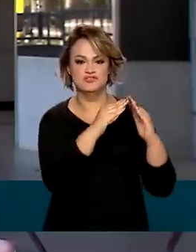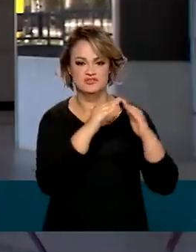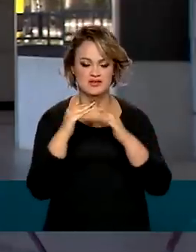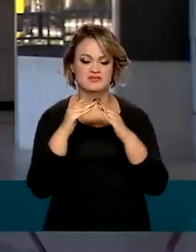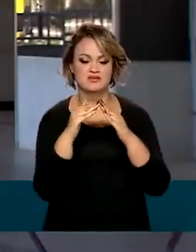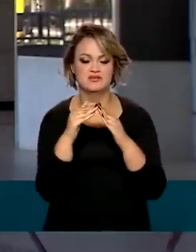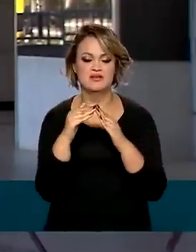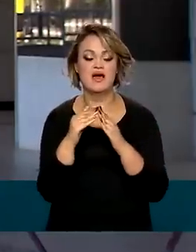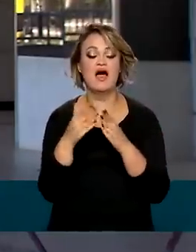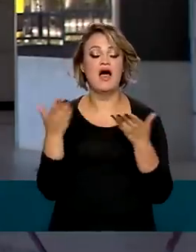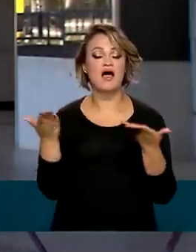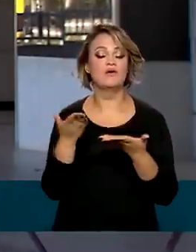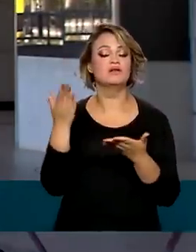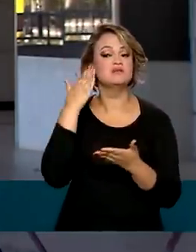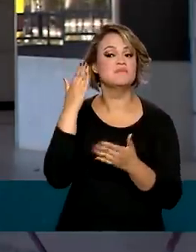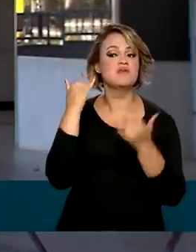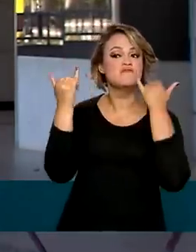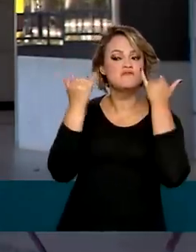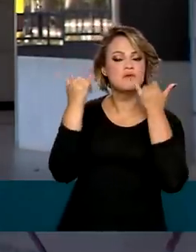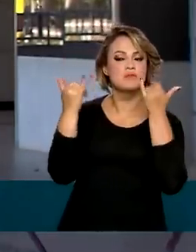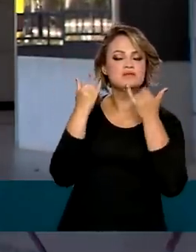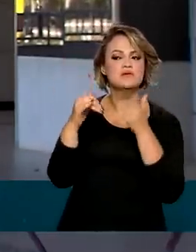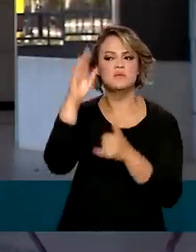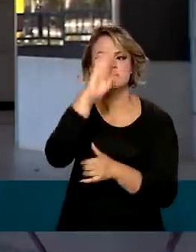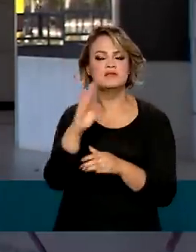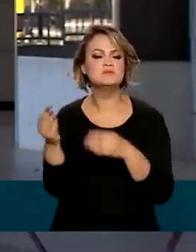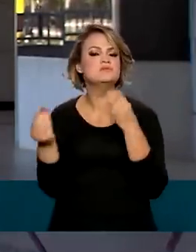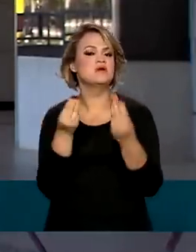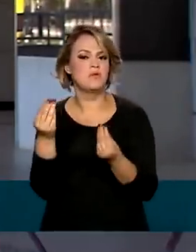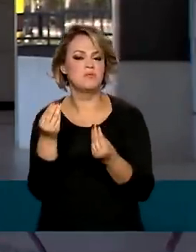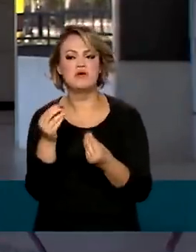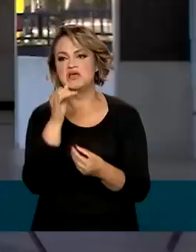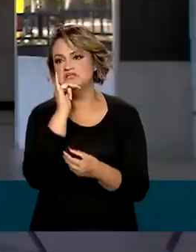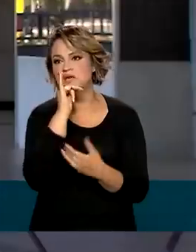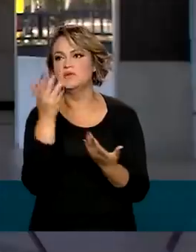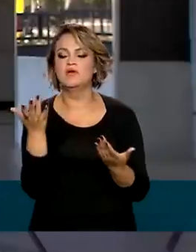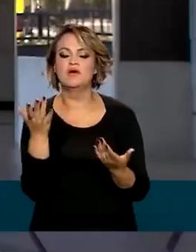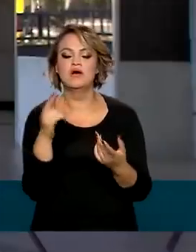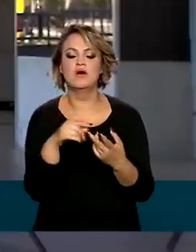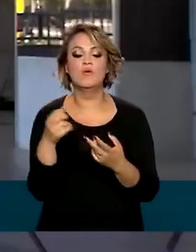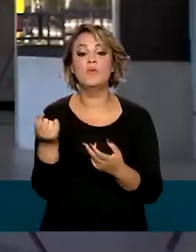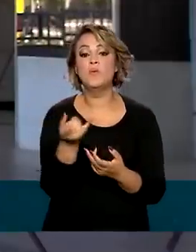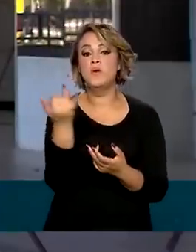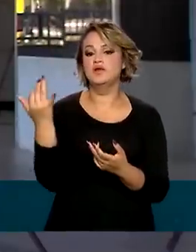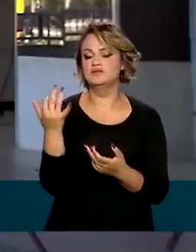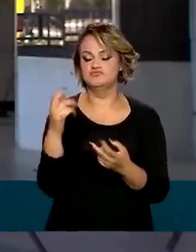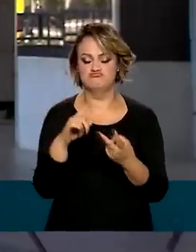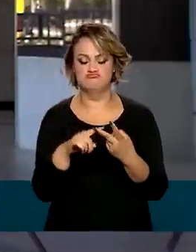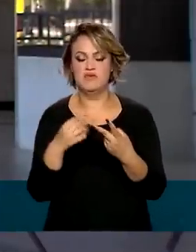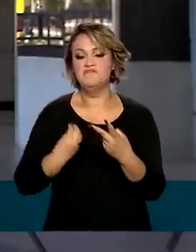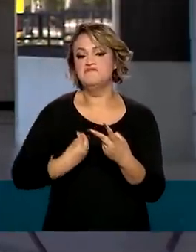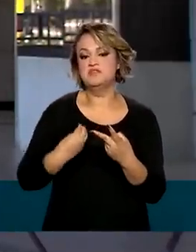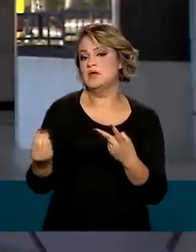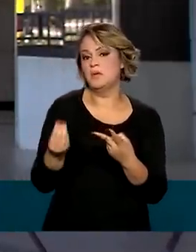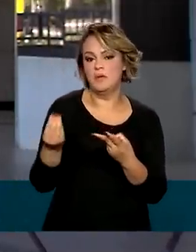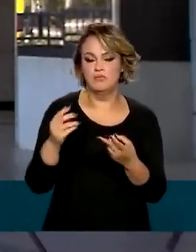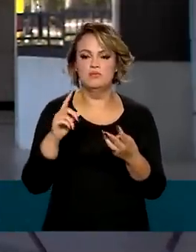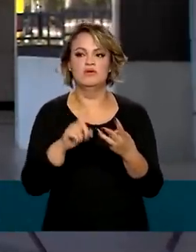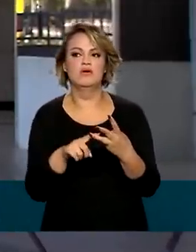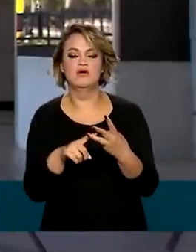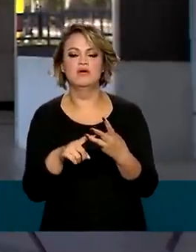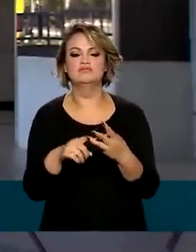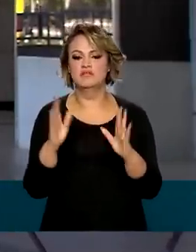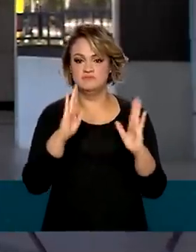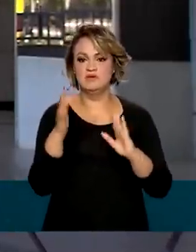Chegou a hora de atualizar a radiografia do país. Saber, por exemplo, quantos somos, como vivem os brasileiros